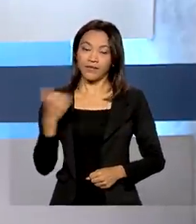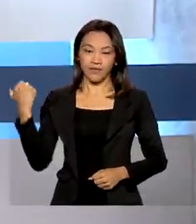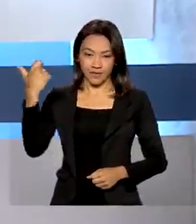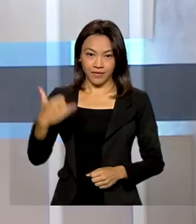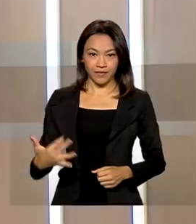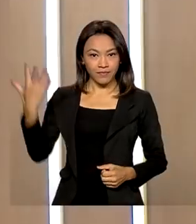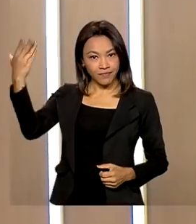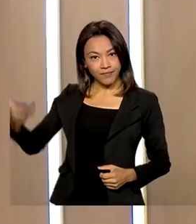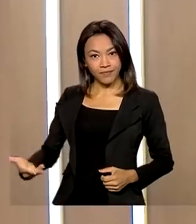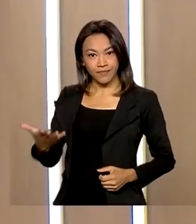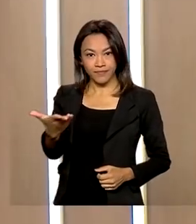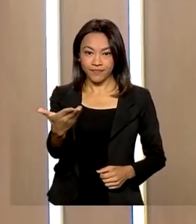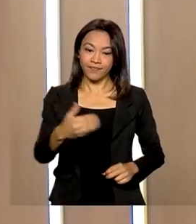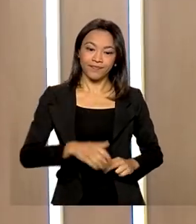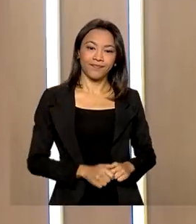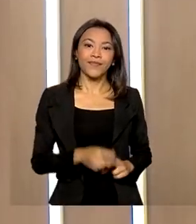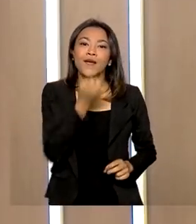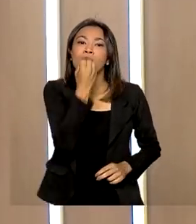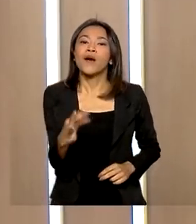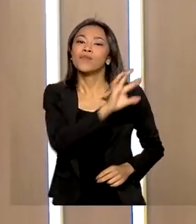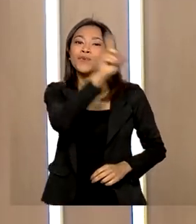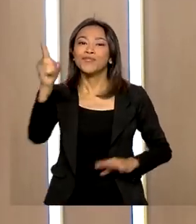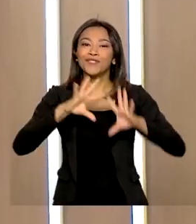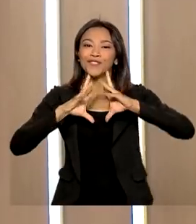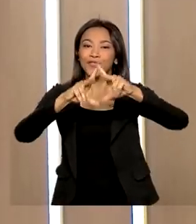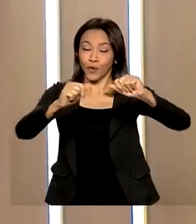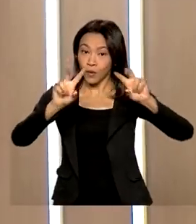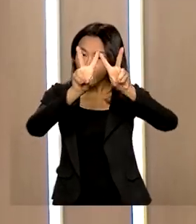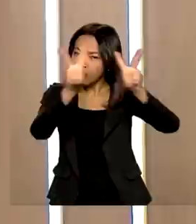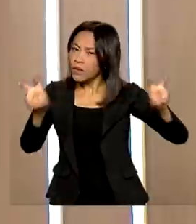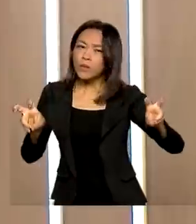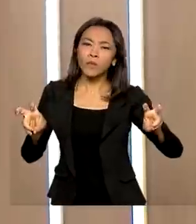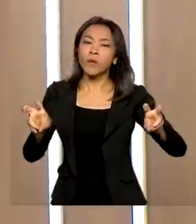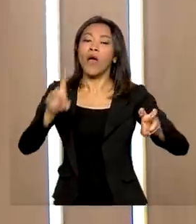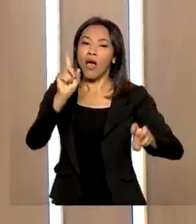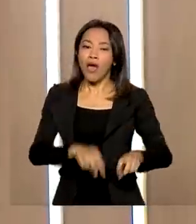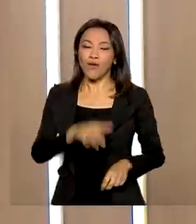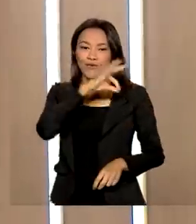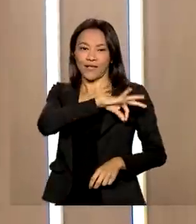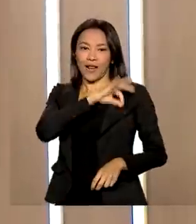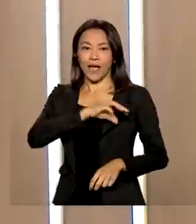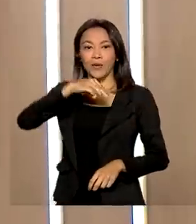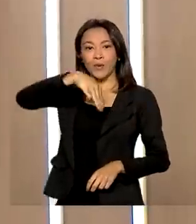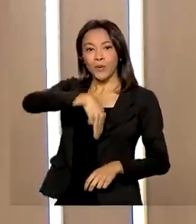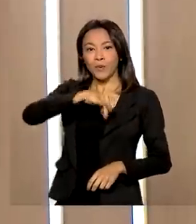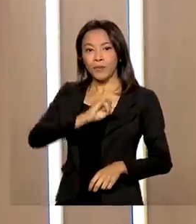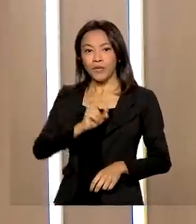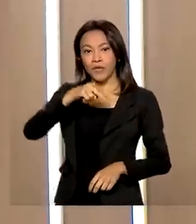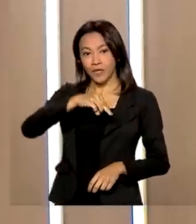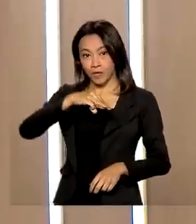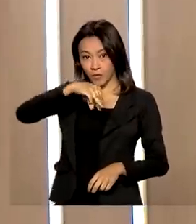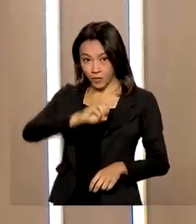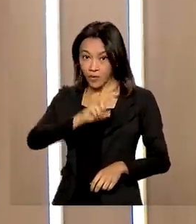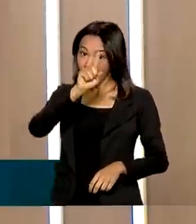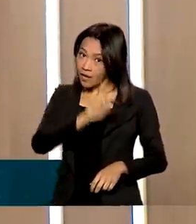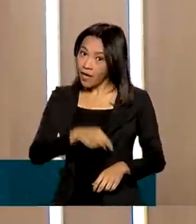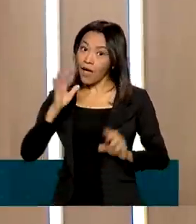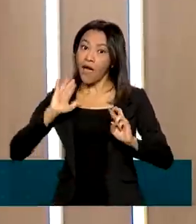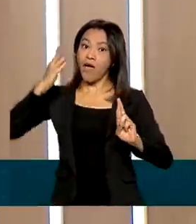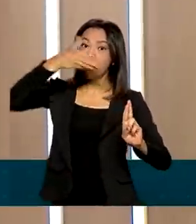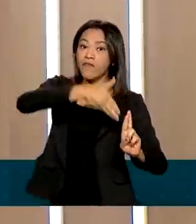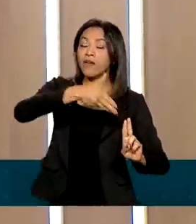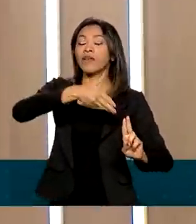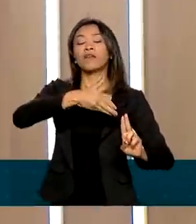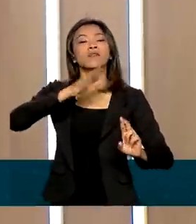comenta. Bom dia, bom dia a todos. O nosso tema de hoje é o salário mínimo, que é a nossa grande referência nacional em termos de